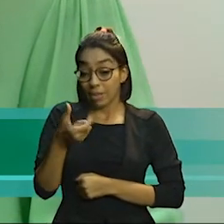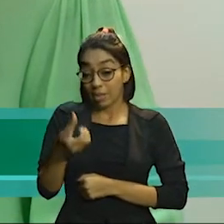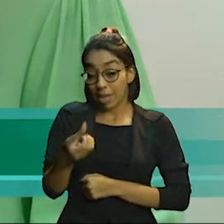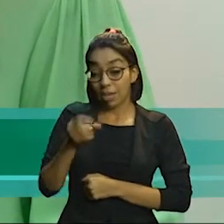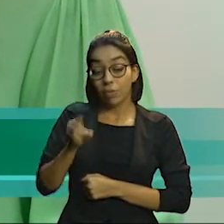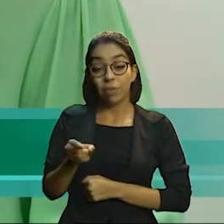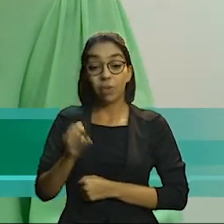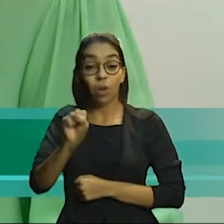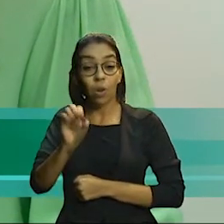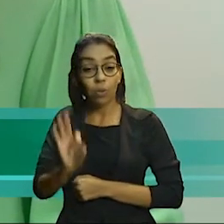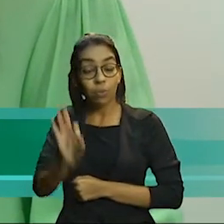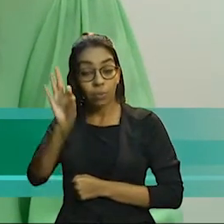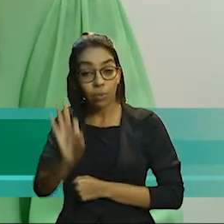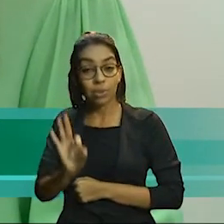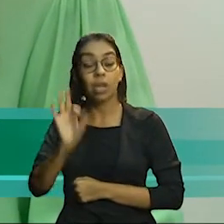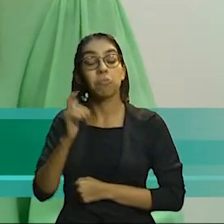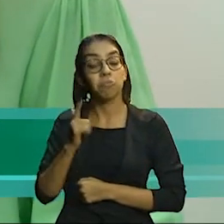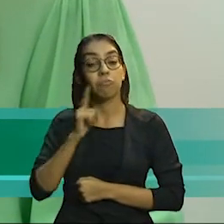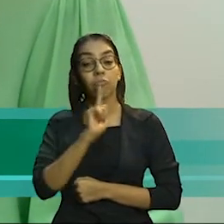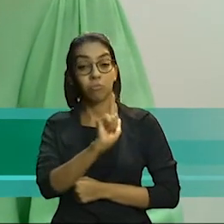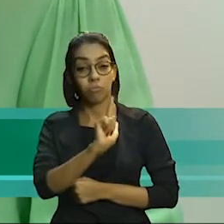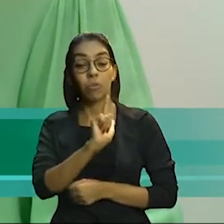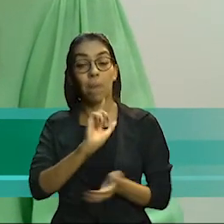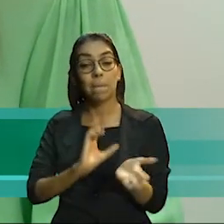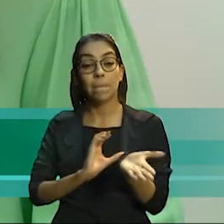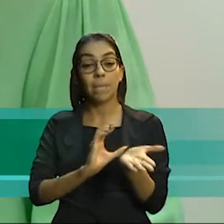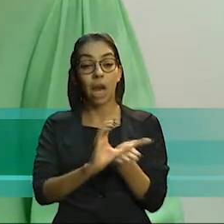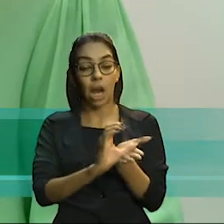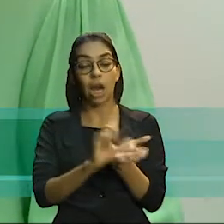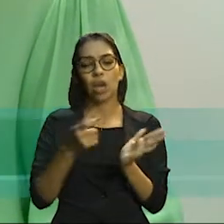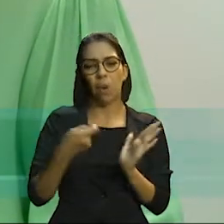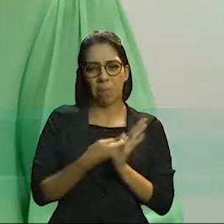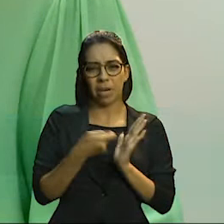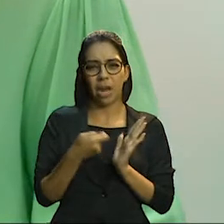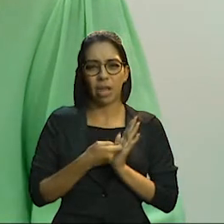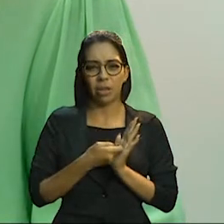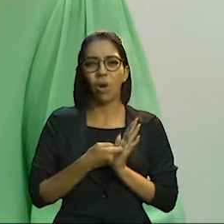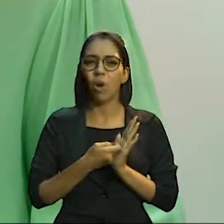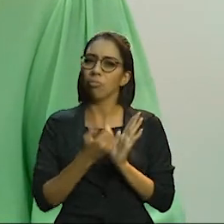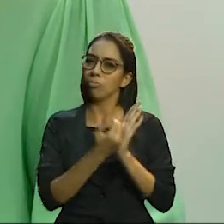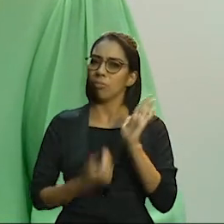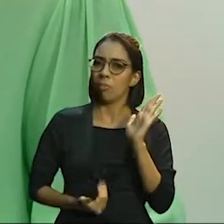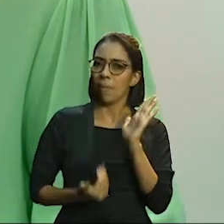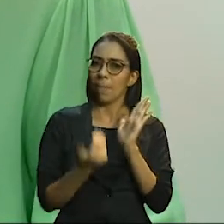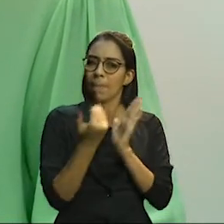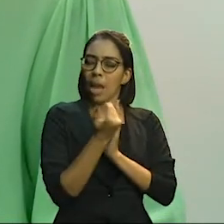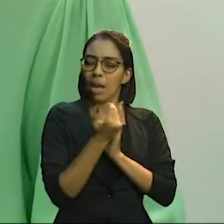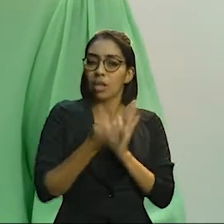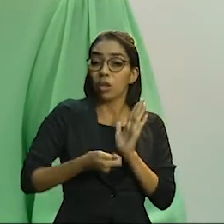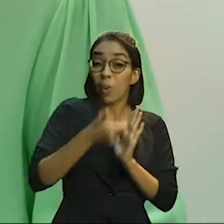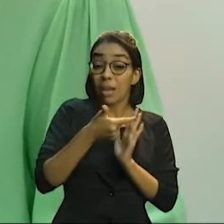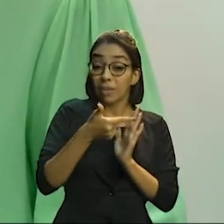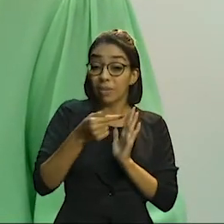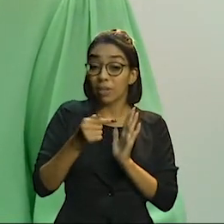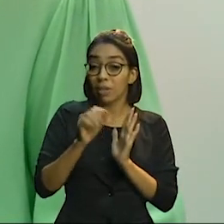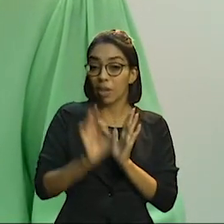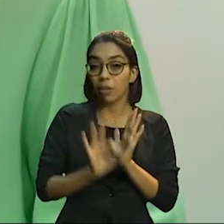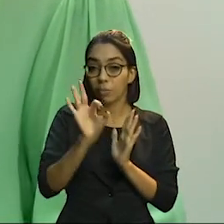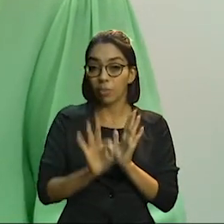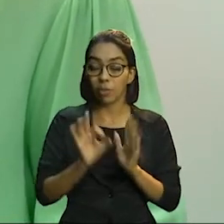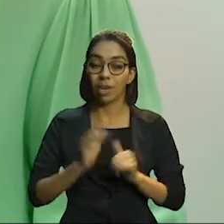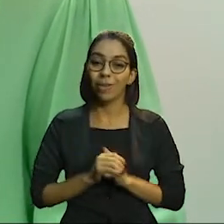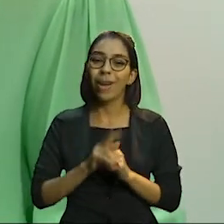% do percentual de aplicação, que é o mínimo obrigatório. De 25% atingiu quase 27%. E tudo isso